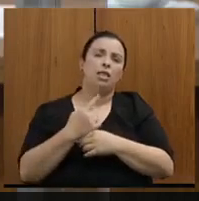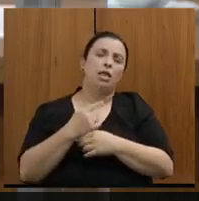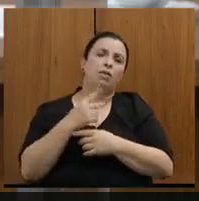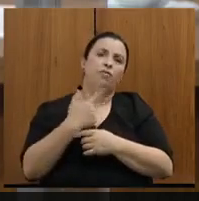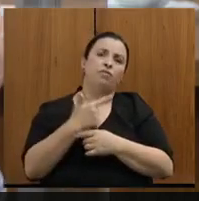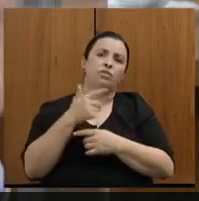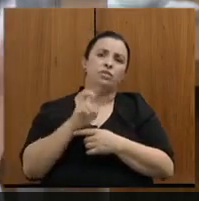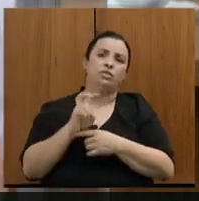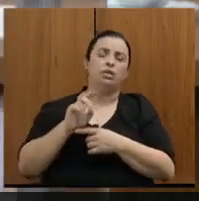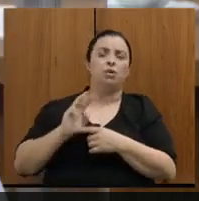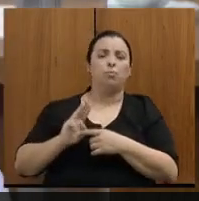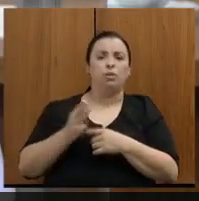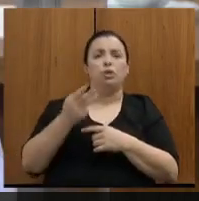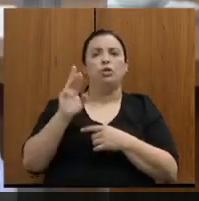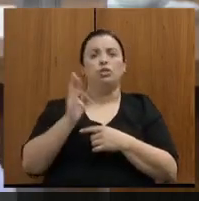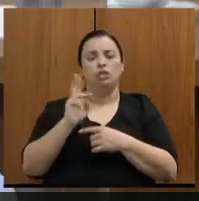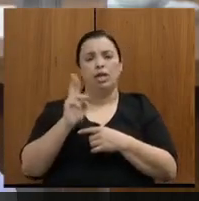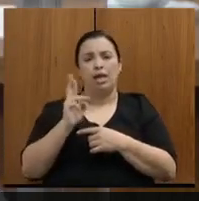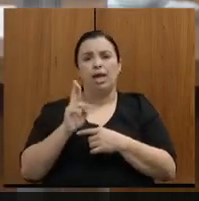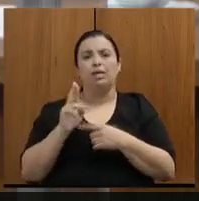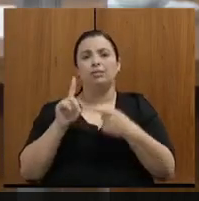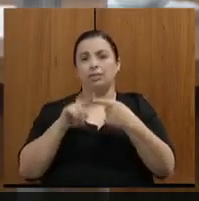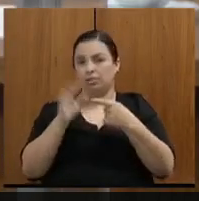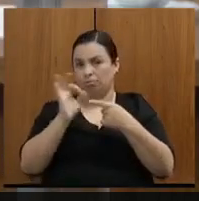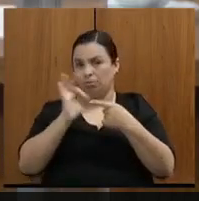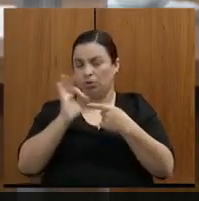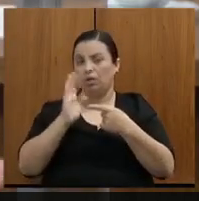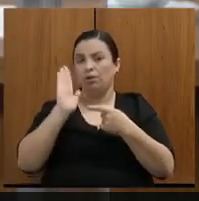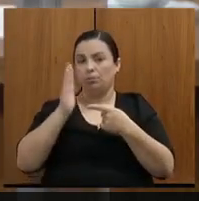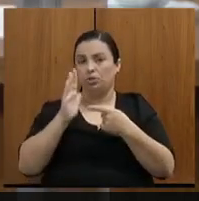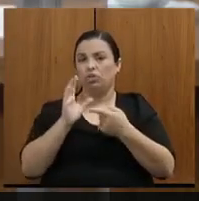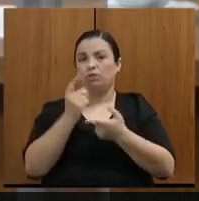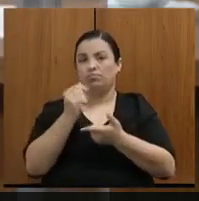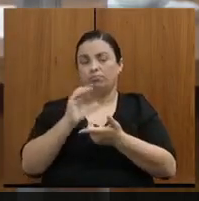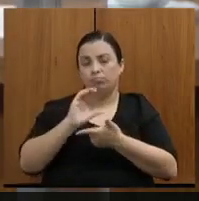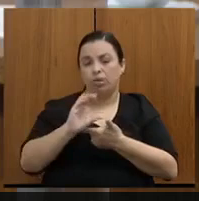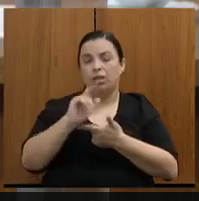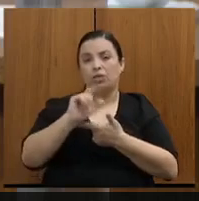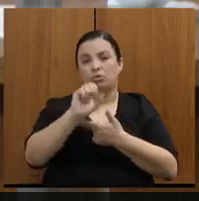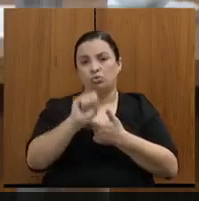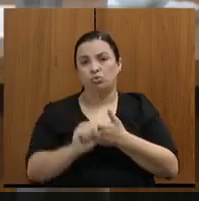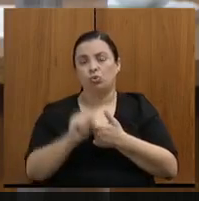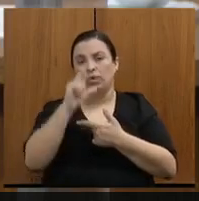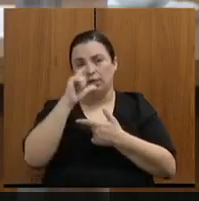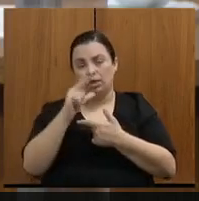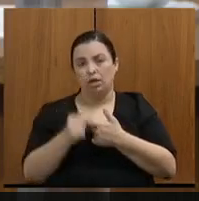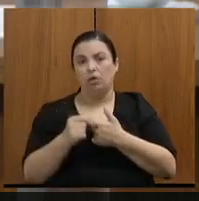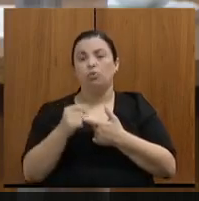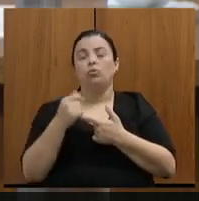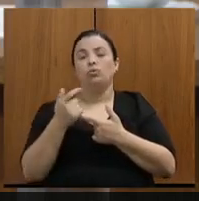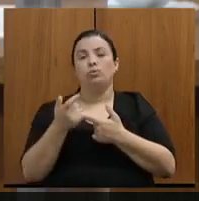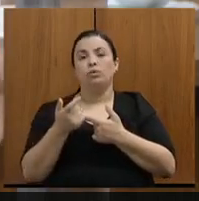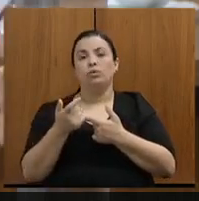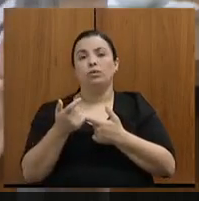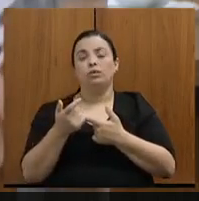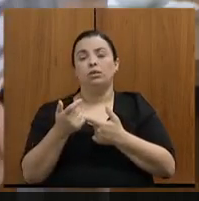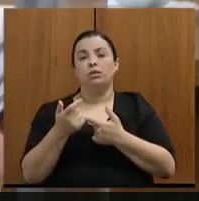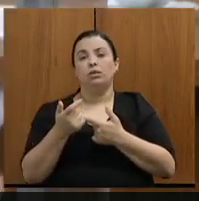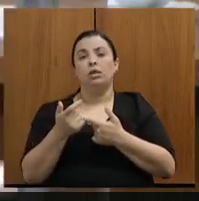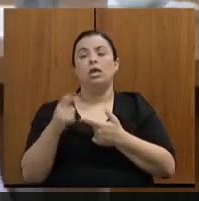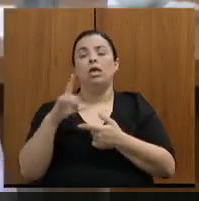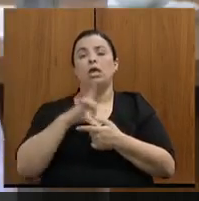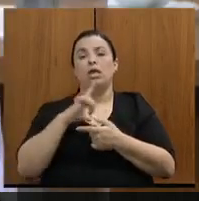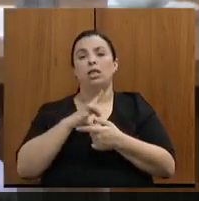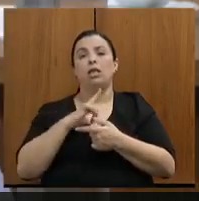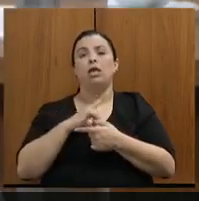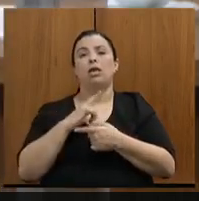na região sudeste, na região sul, e no Triângulo. E temos também, por